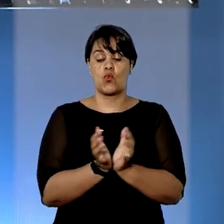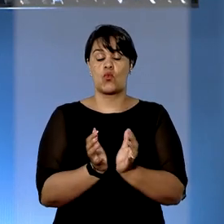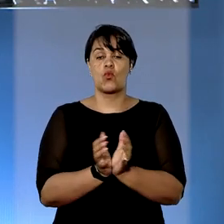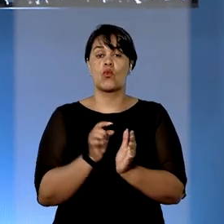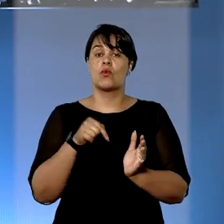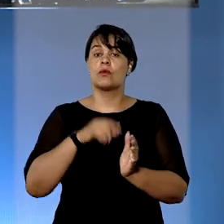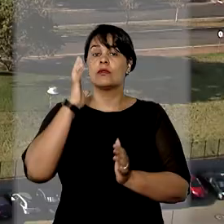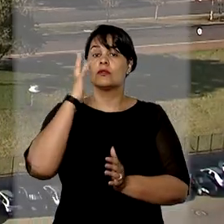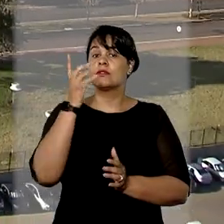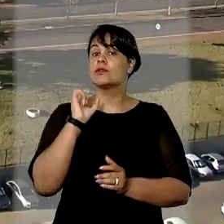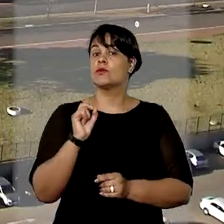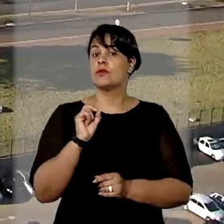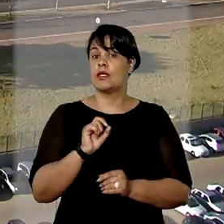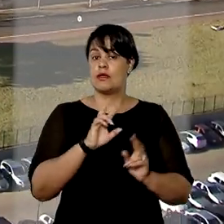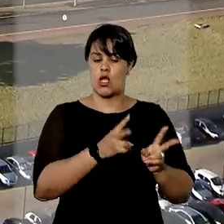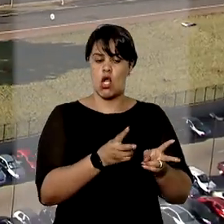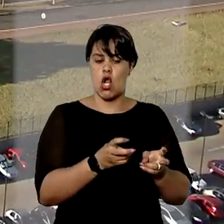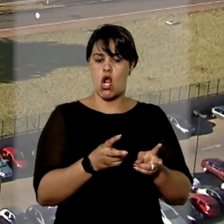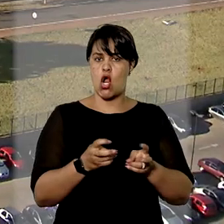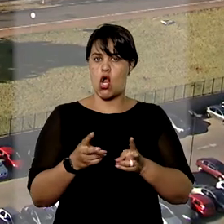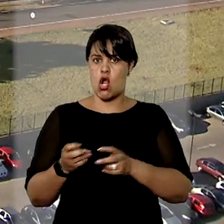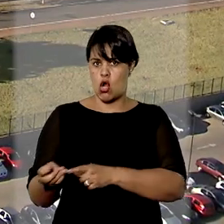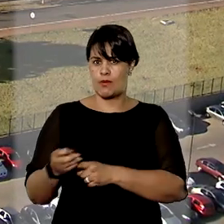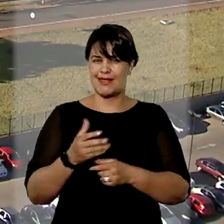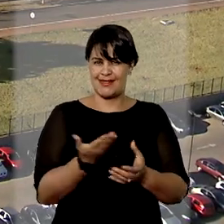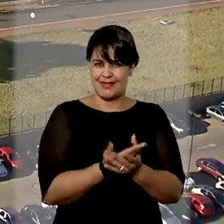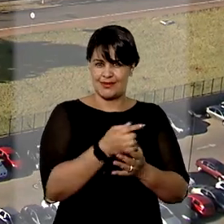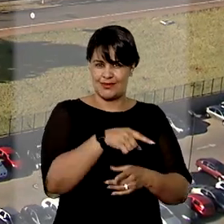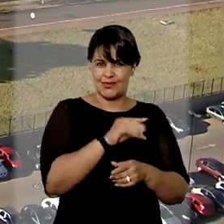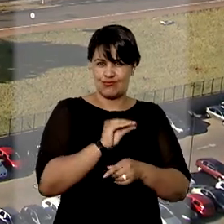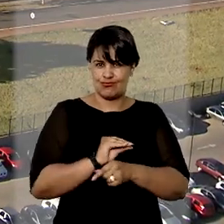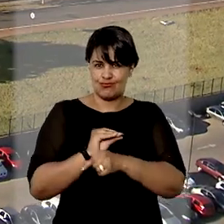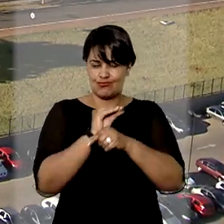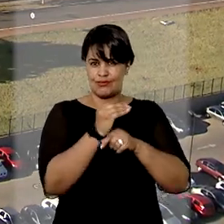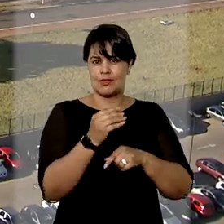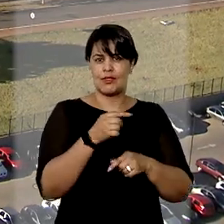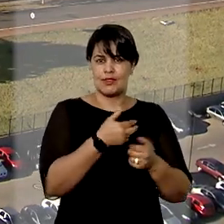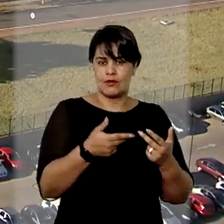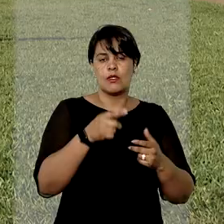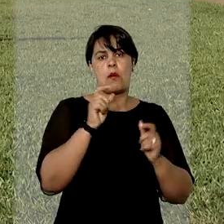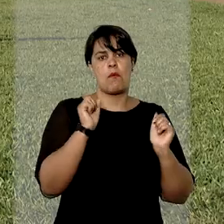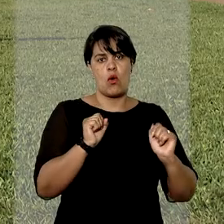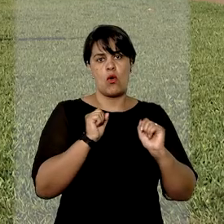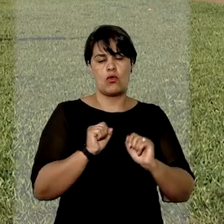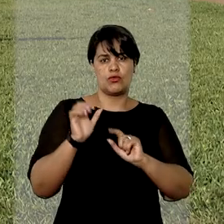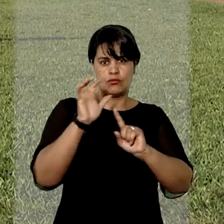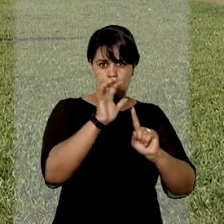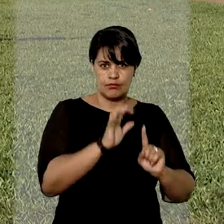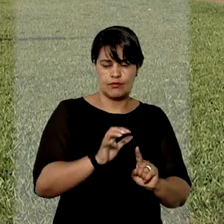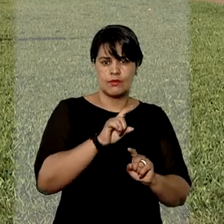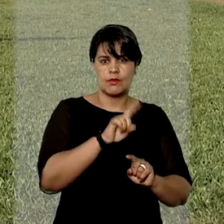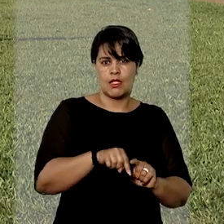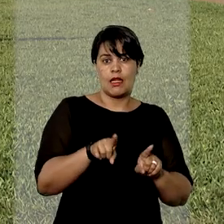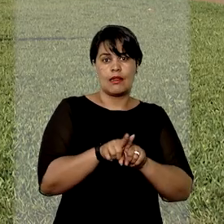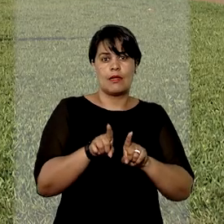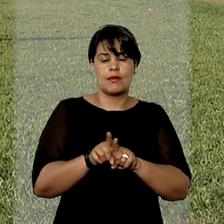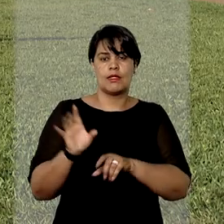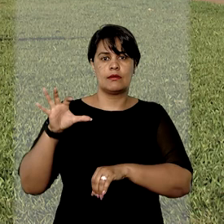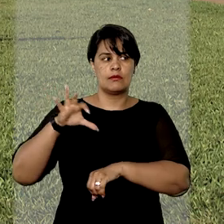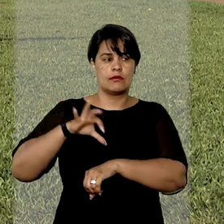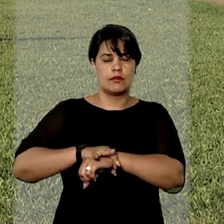colegiado entendeu que, para a cobrança de alimentos, é cabível a acumulação das medidas de coerção pessoal e de